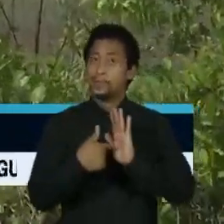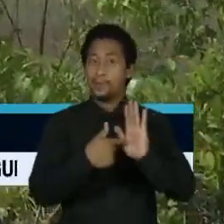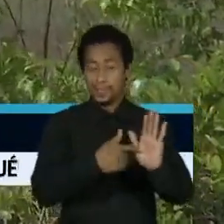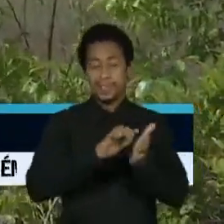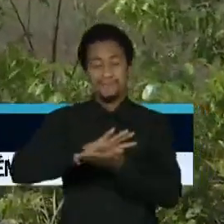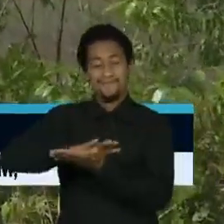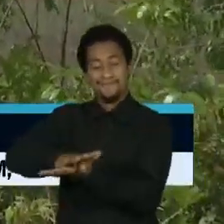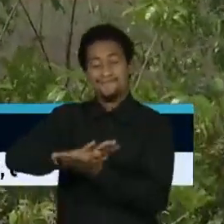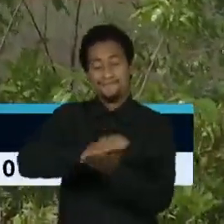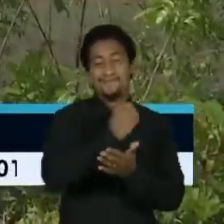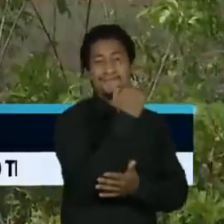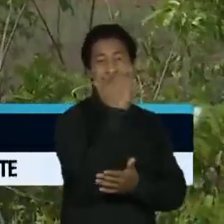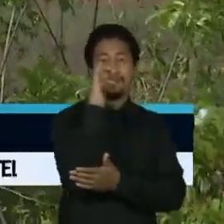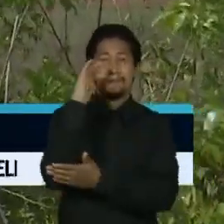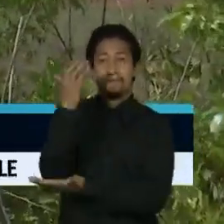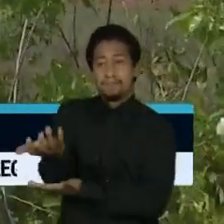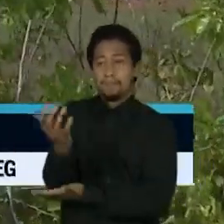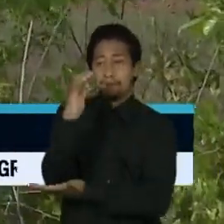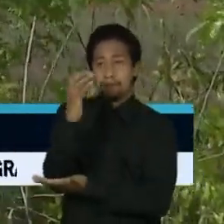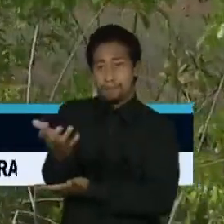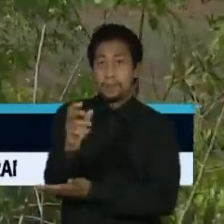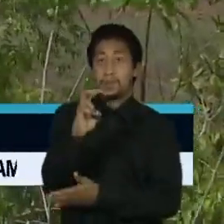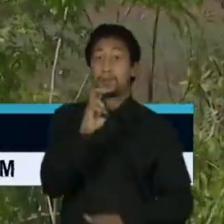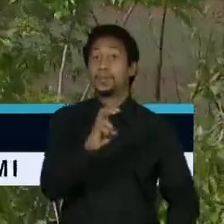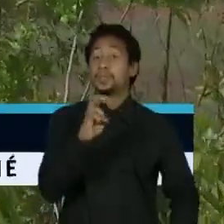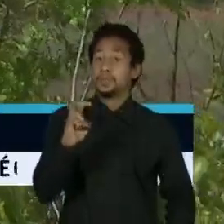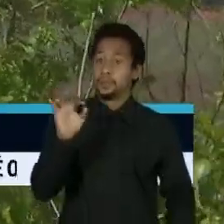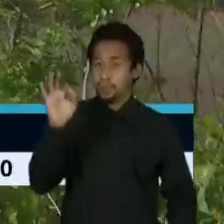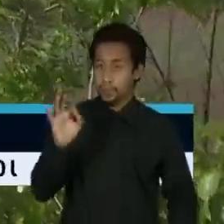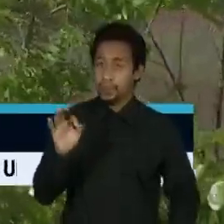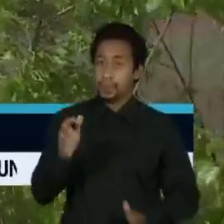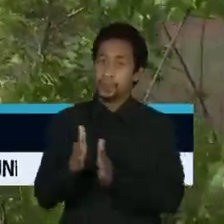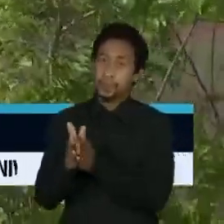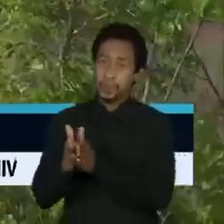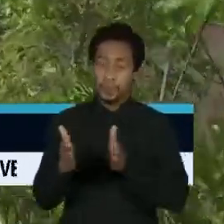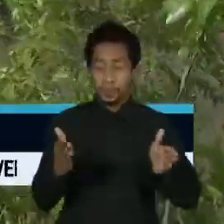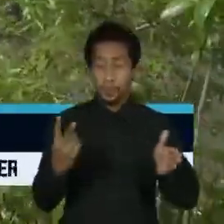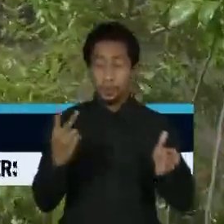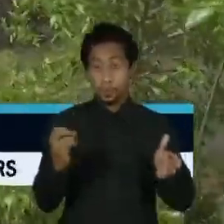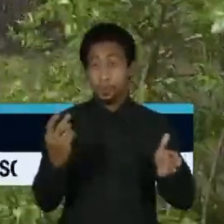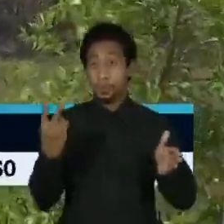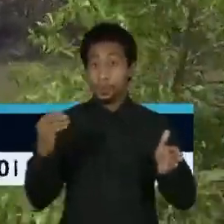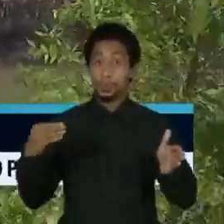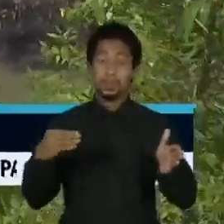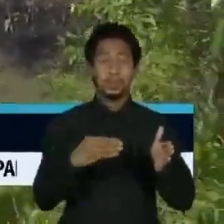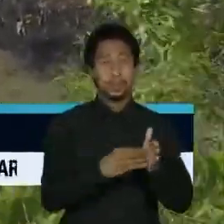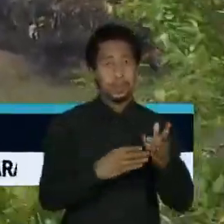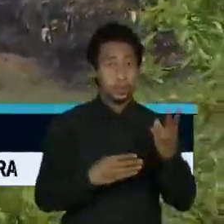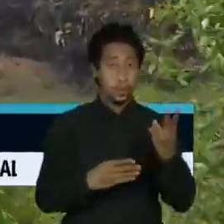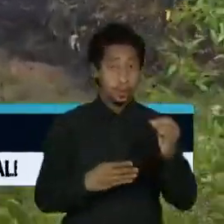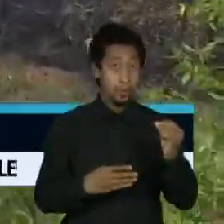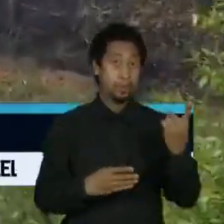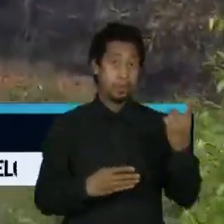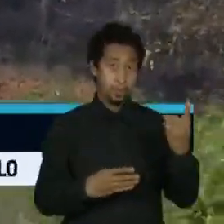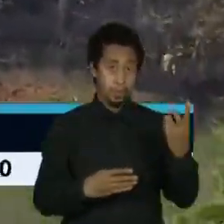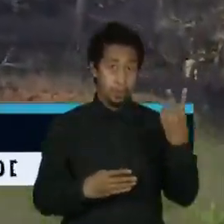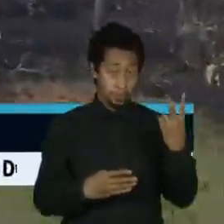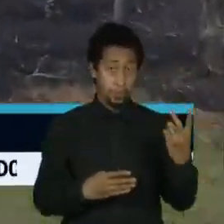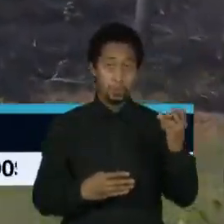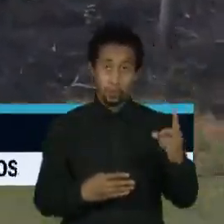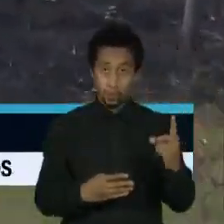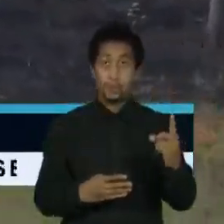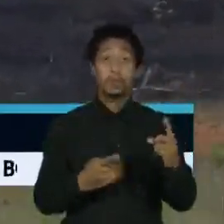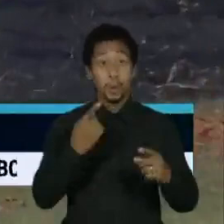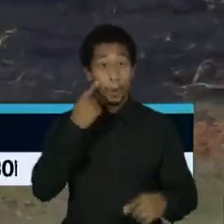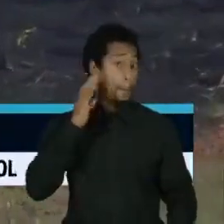desmatamento entre 2020 e 2021, em comparação com os antigos recordistas Pará e